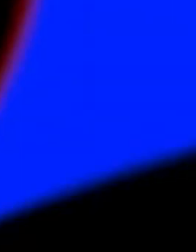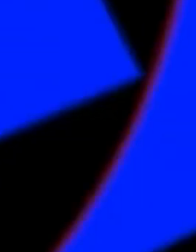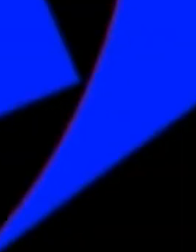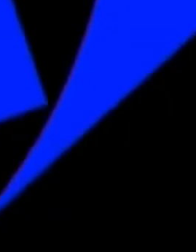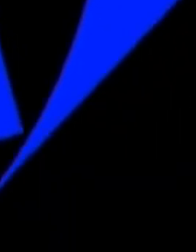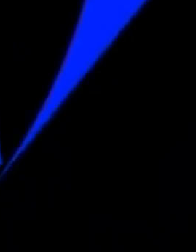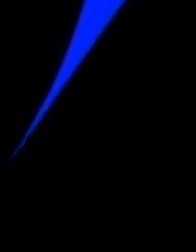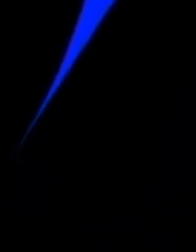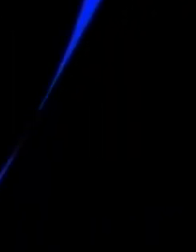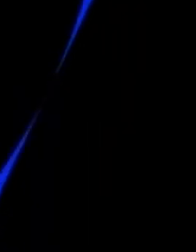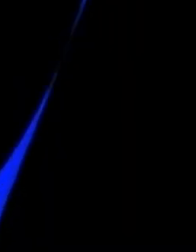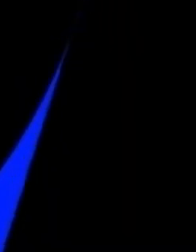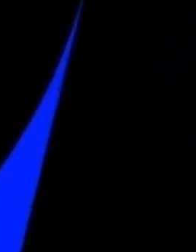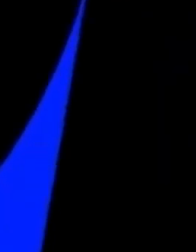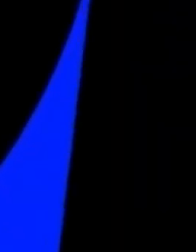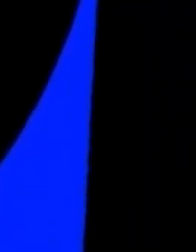E aí A Courtney A